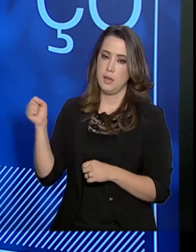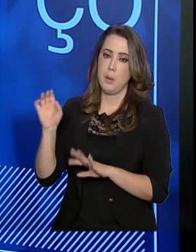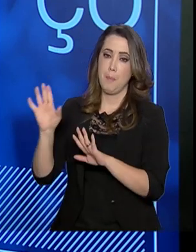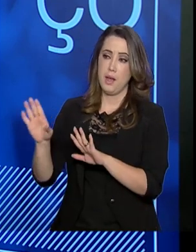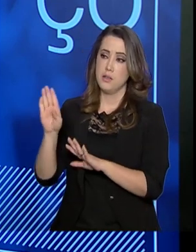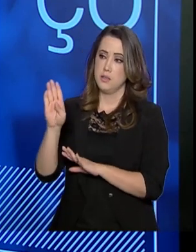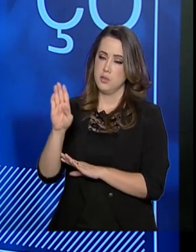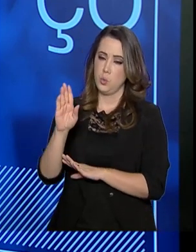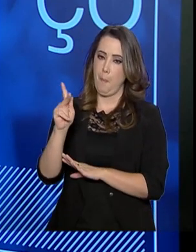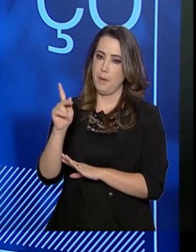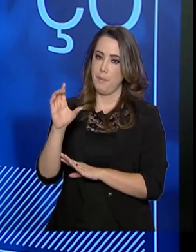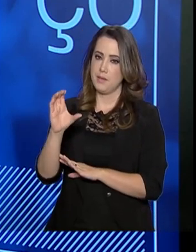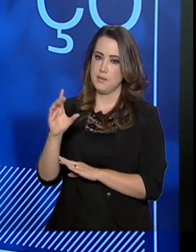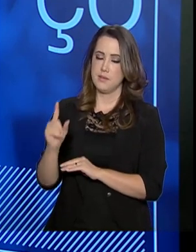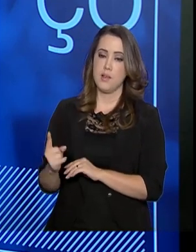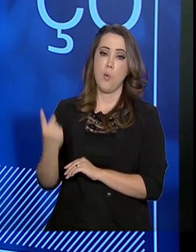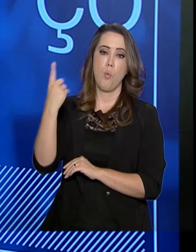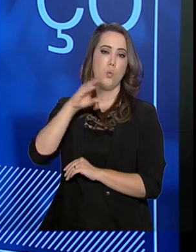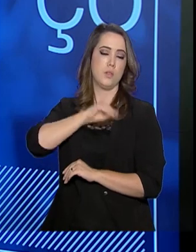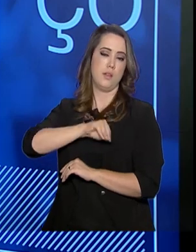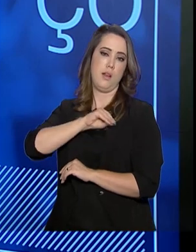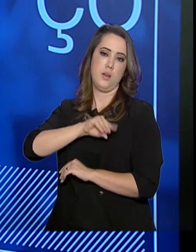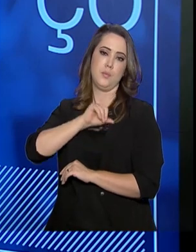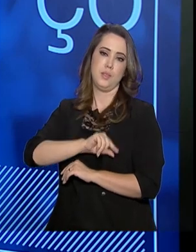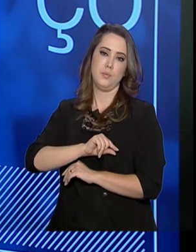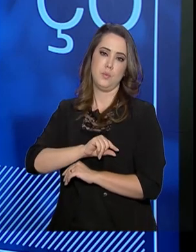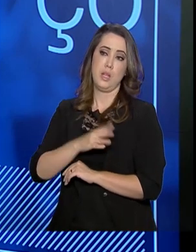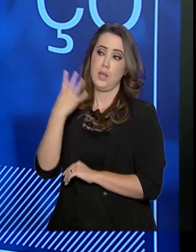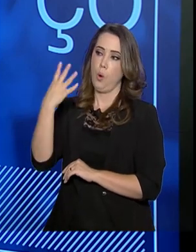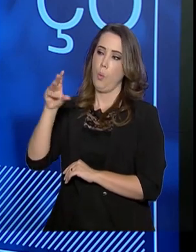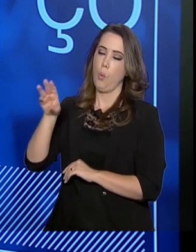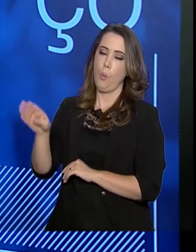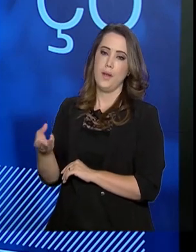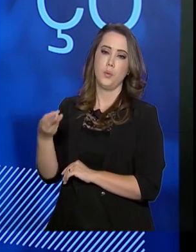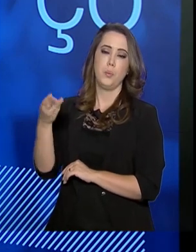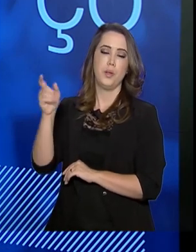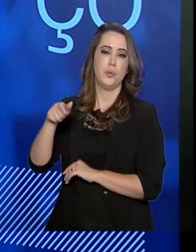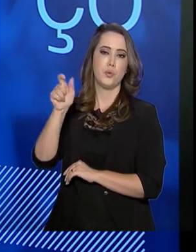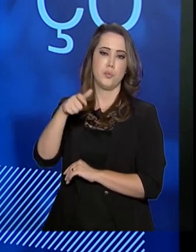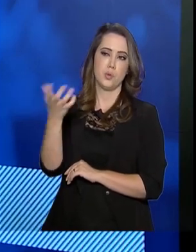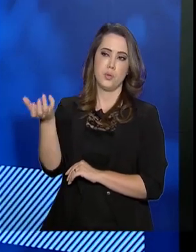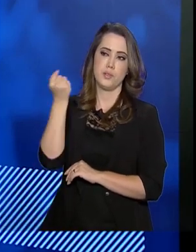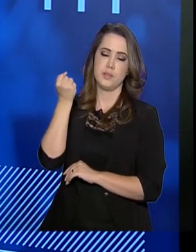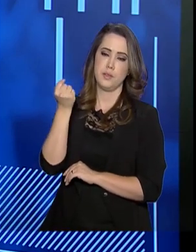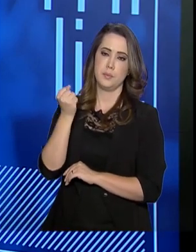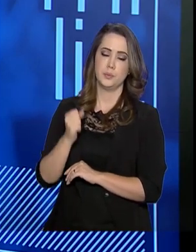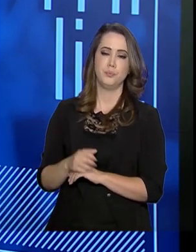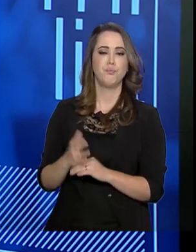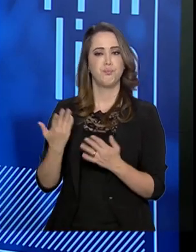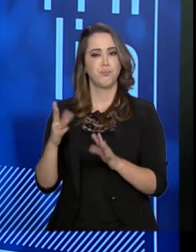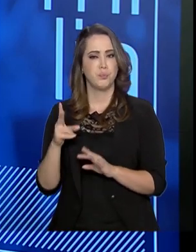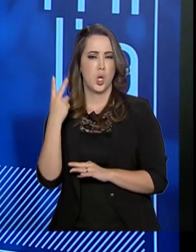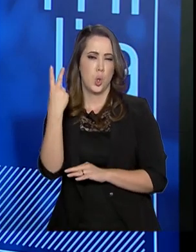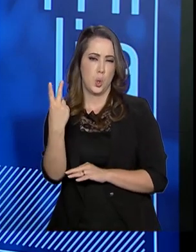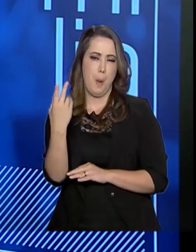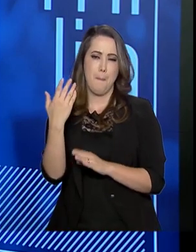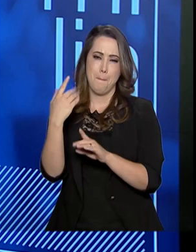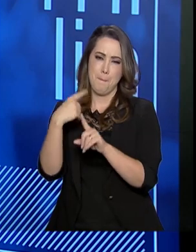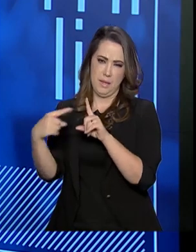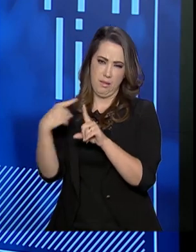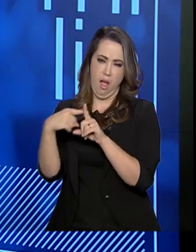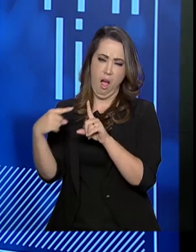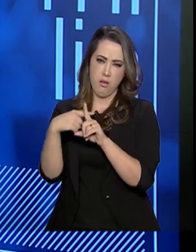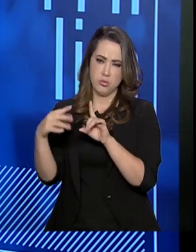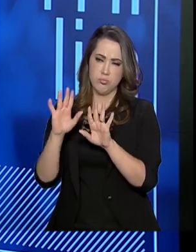Aí tem R$,6 milhões de brasileiros recebendo esse valor. R$,3 milhões ou R 2,4 Mais ou menos